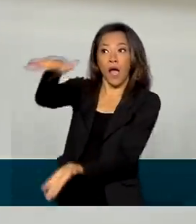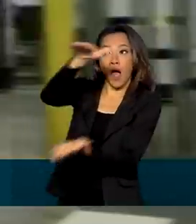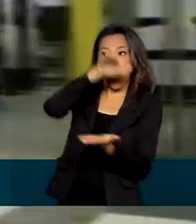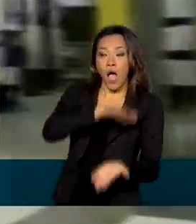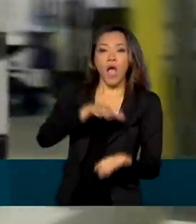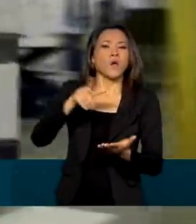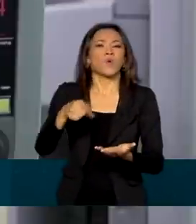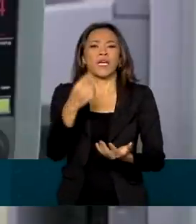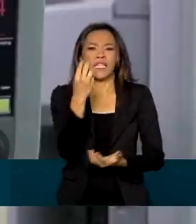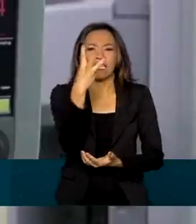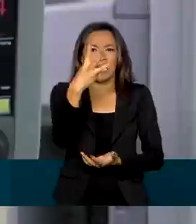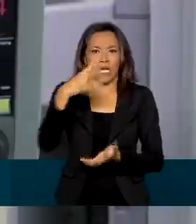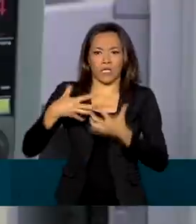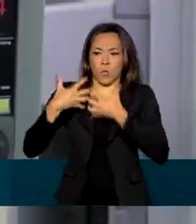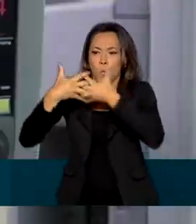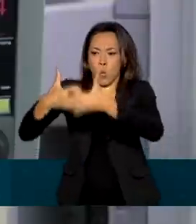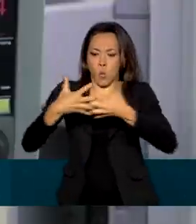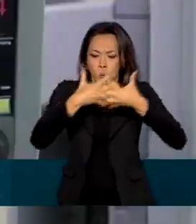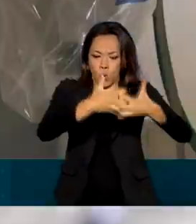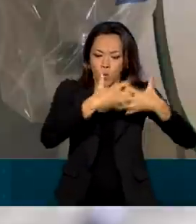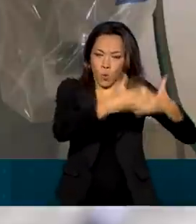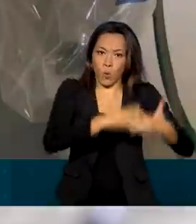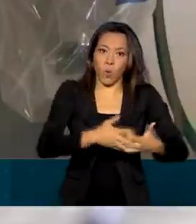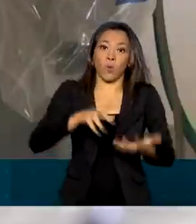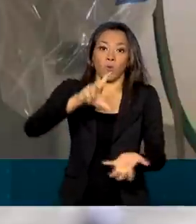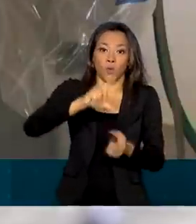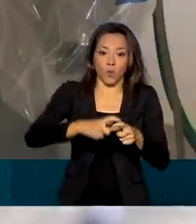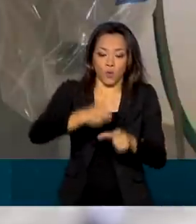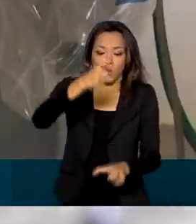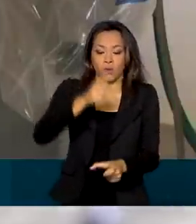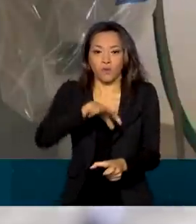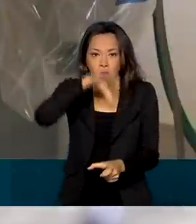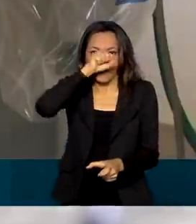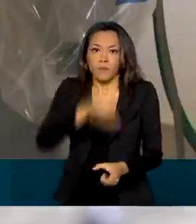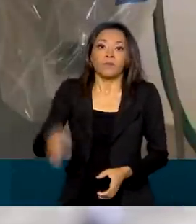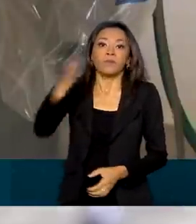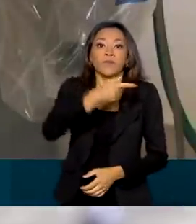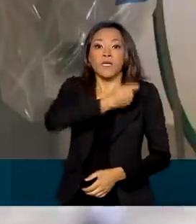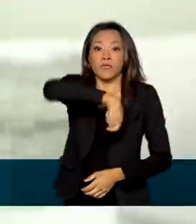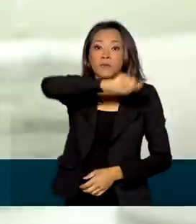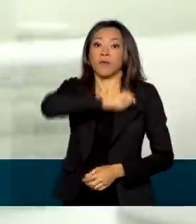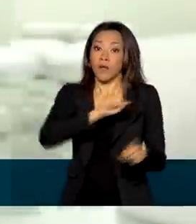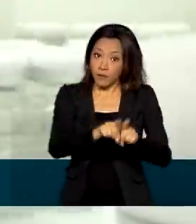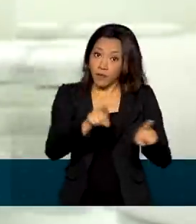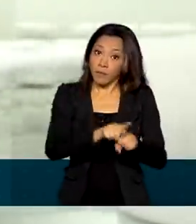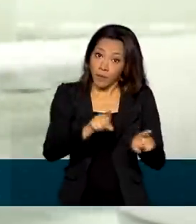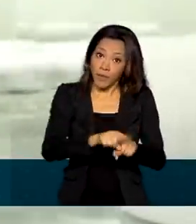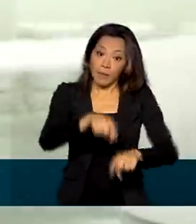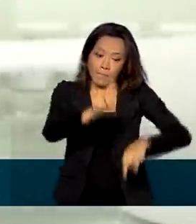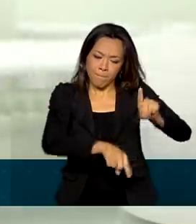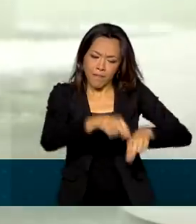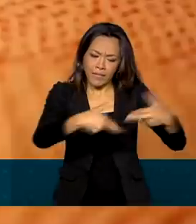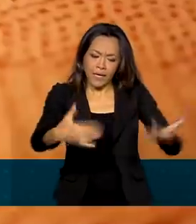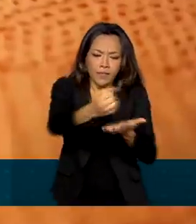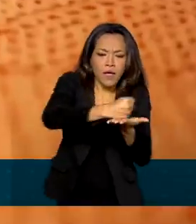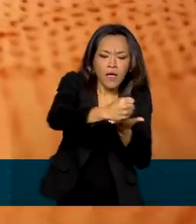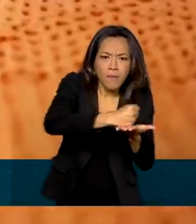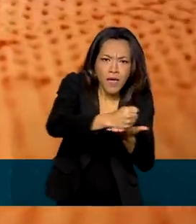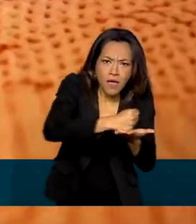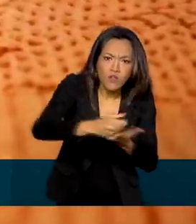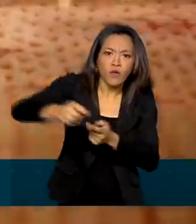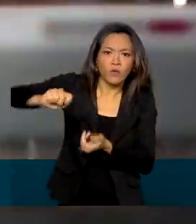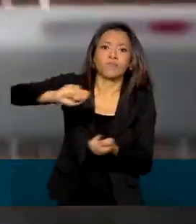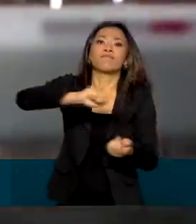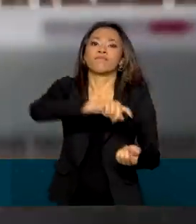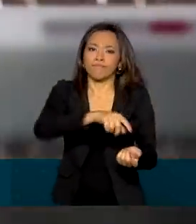oxigênio líquido. O governo da Espanha doou medicamentos do chamado kit intubação. Esses medicamentos também serão